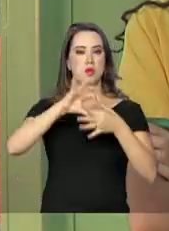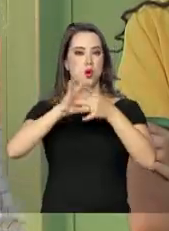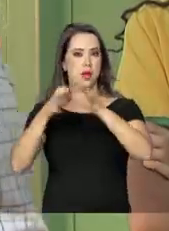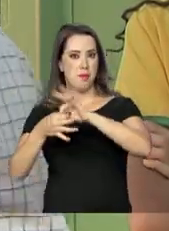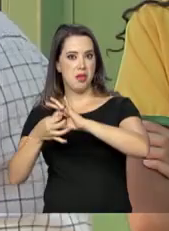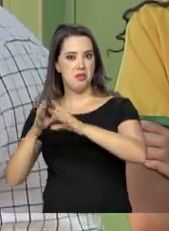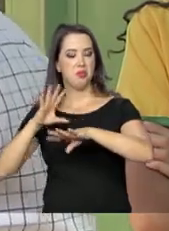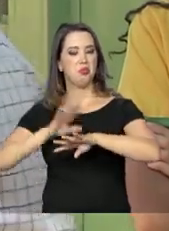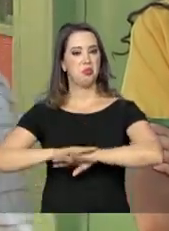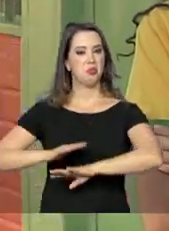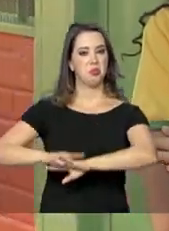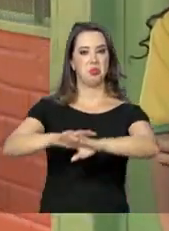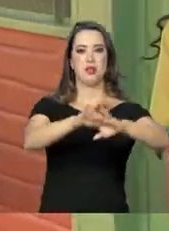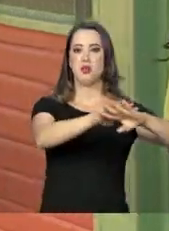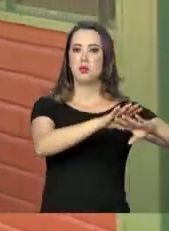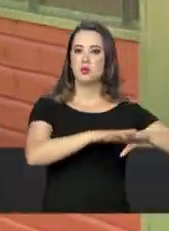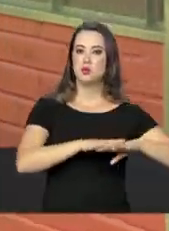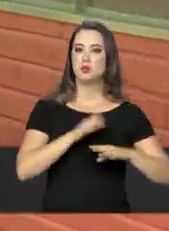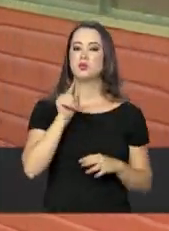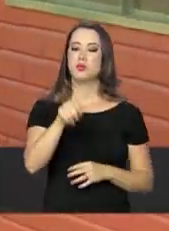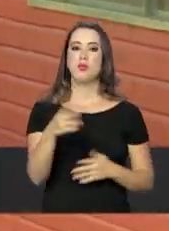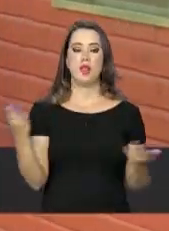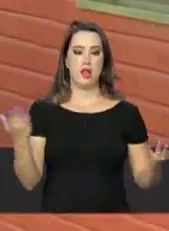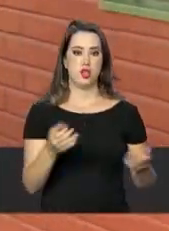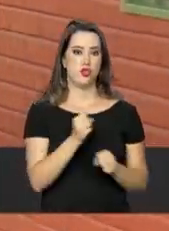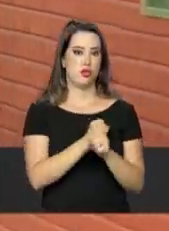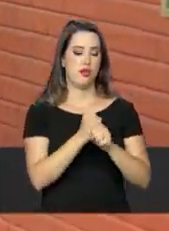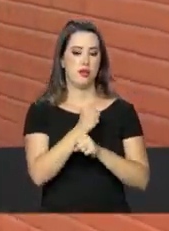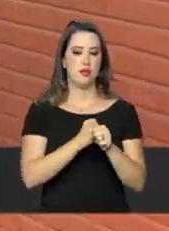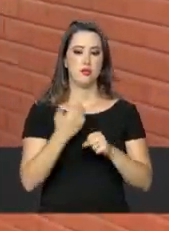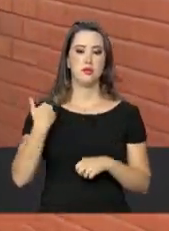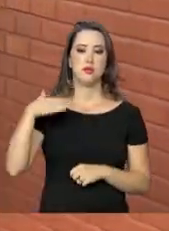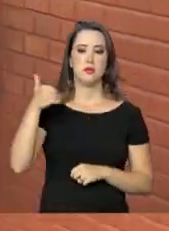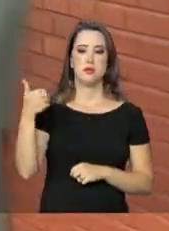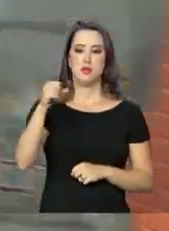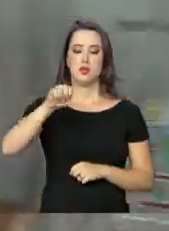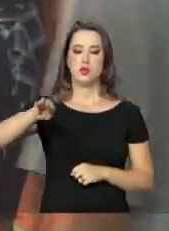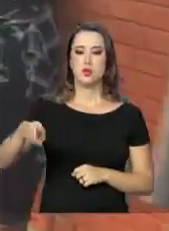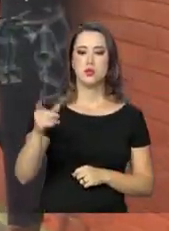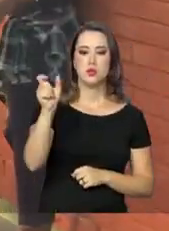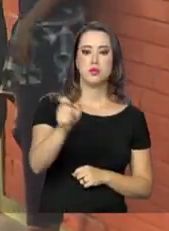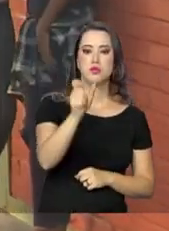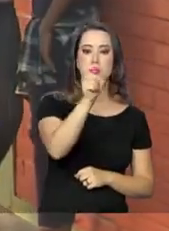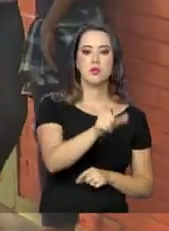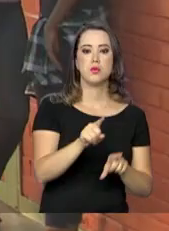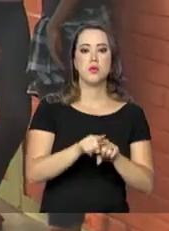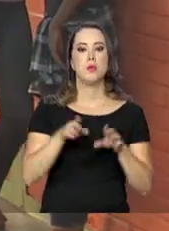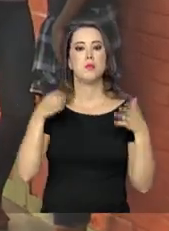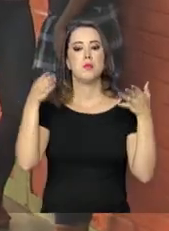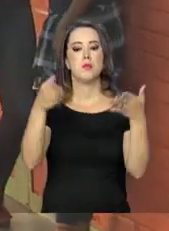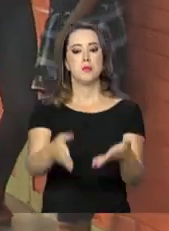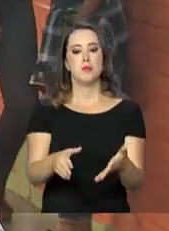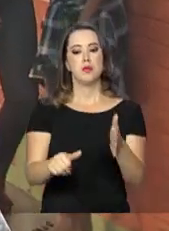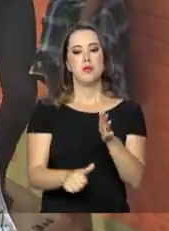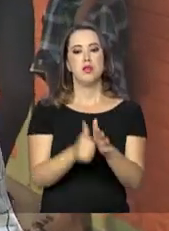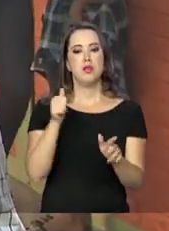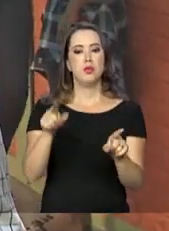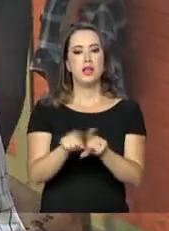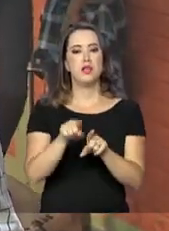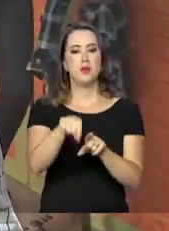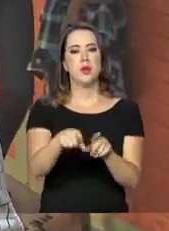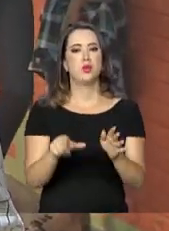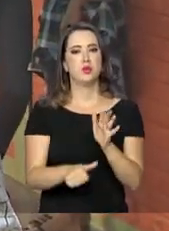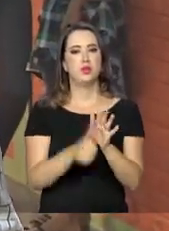Este ano, mais de 18 milhões de crianças e jovens, do sexto ao nono ano, participaram da primeira fase da Olimpíada de